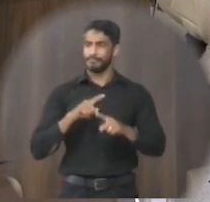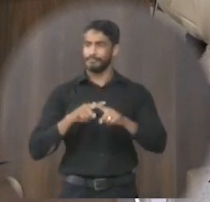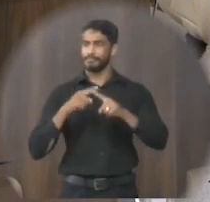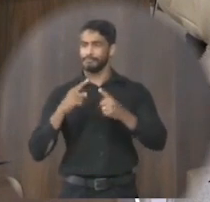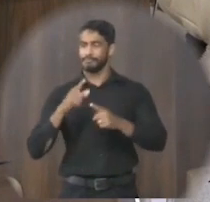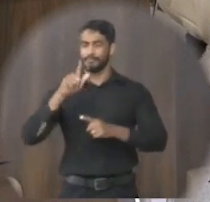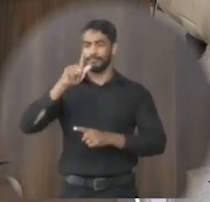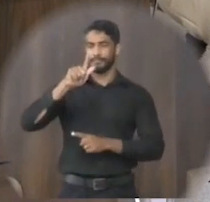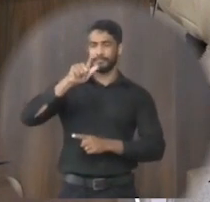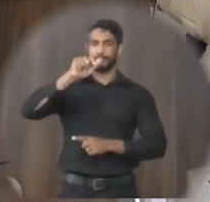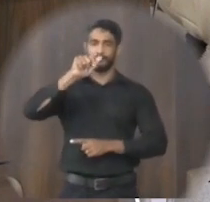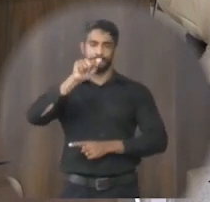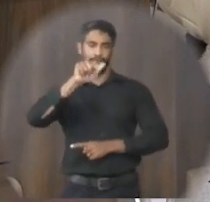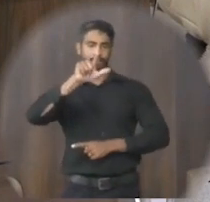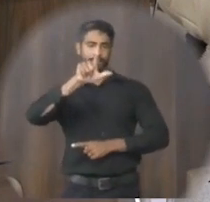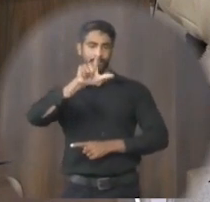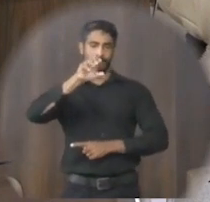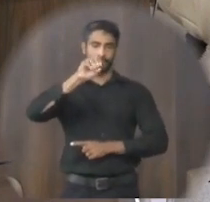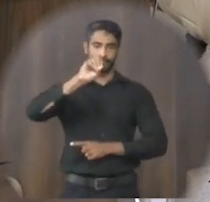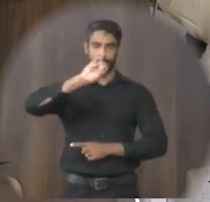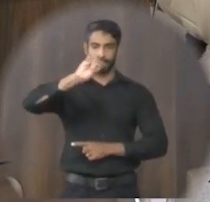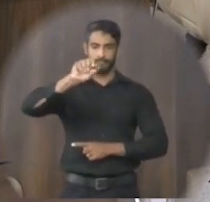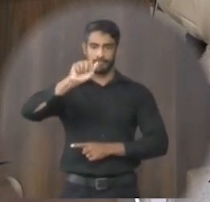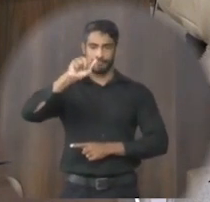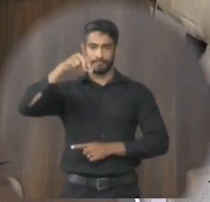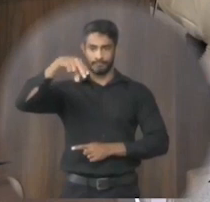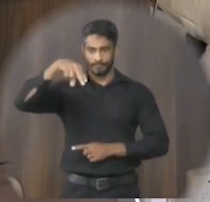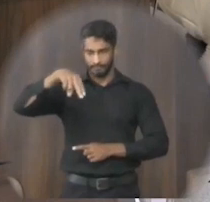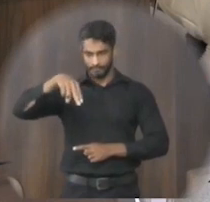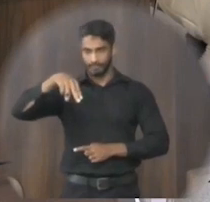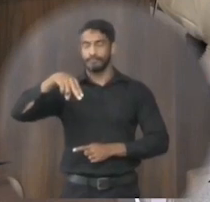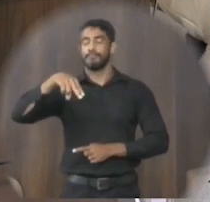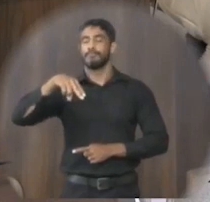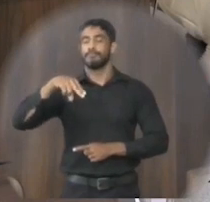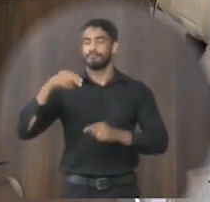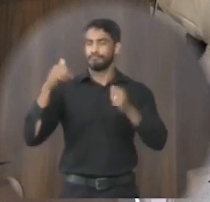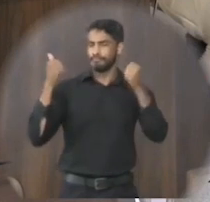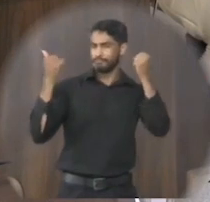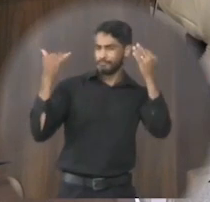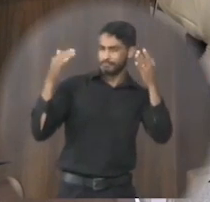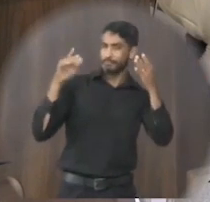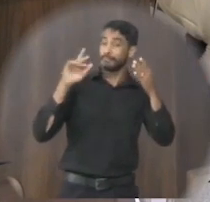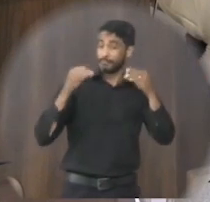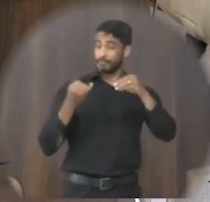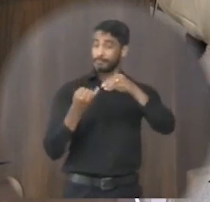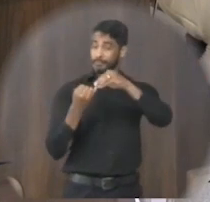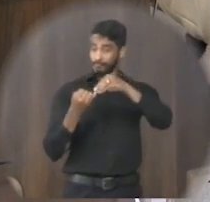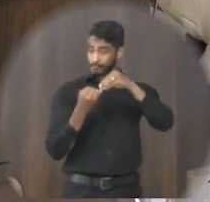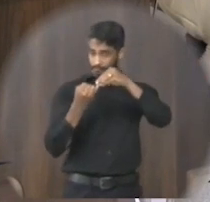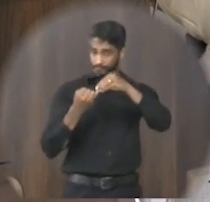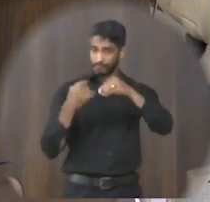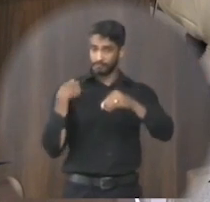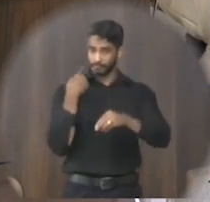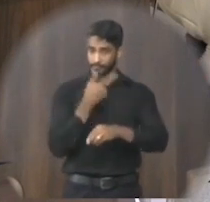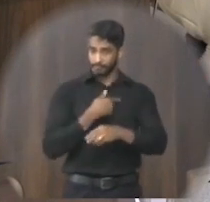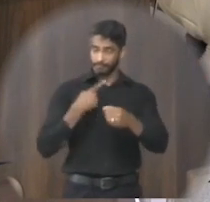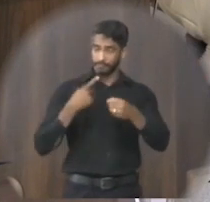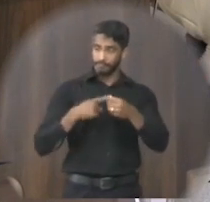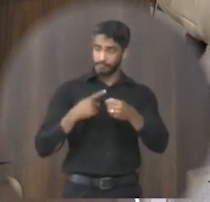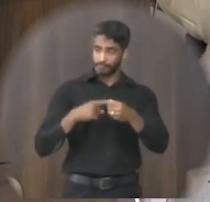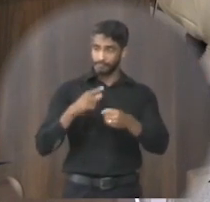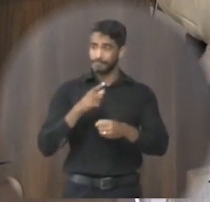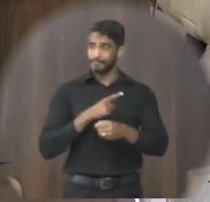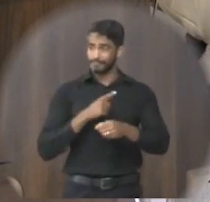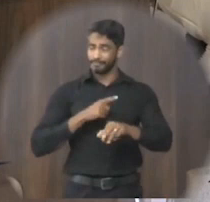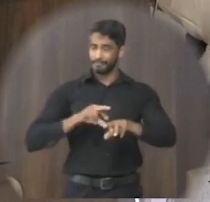a galojan quando eu faço esses aplausos aí a galojan é uma instituição aqui na nossa cidade que